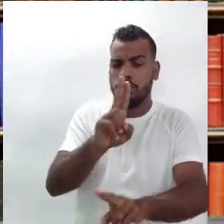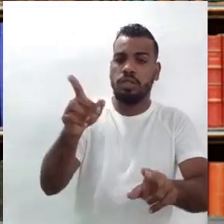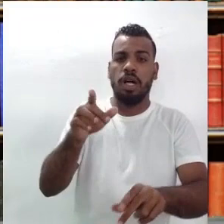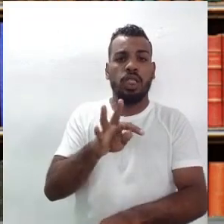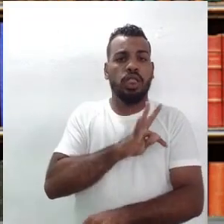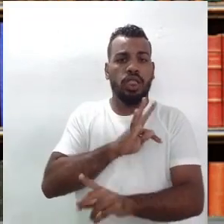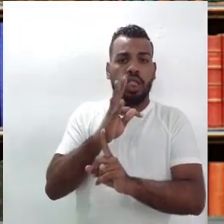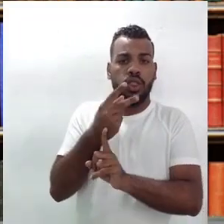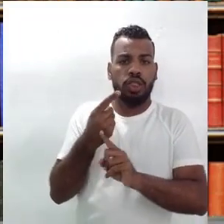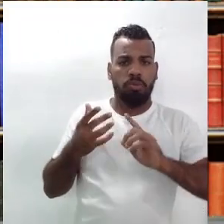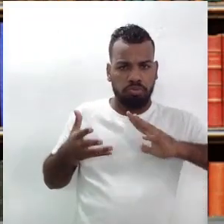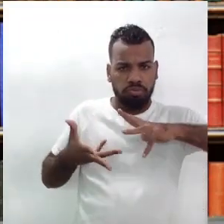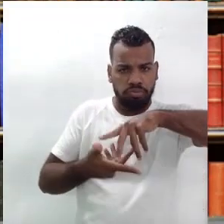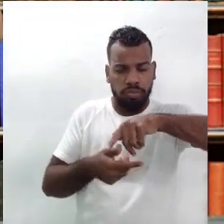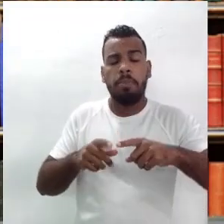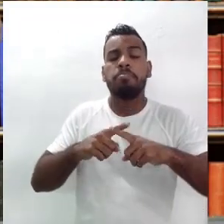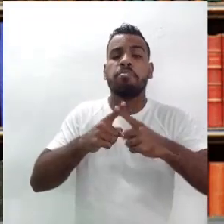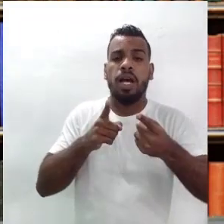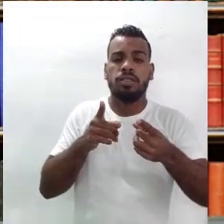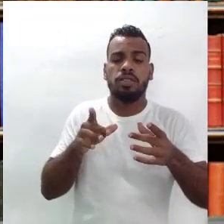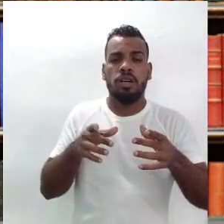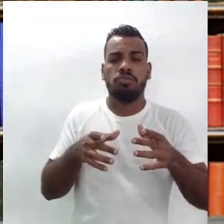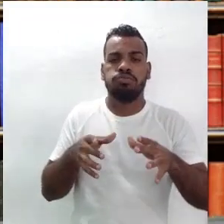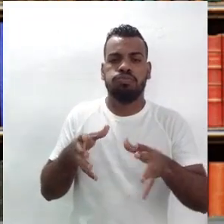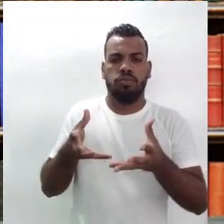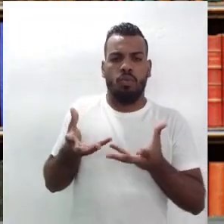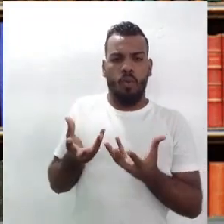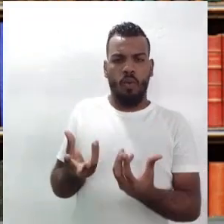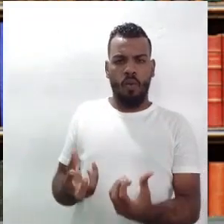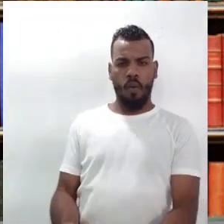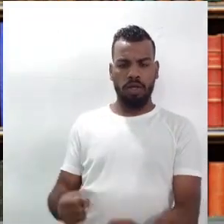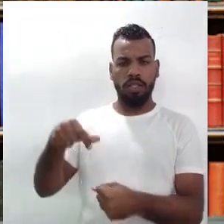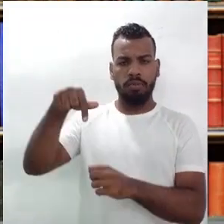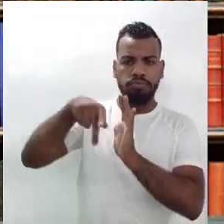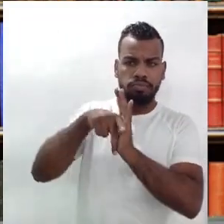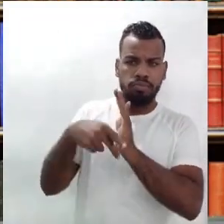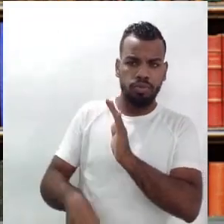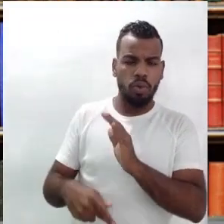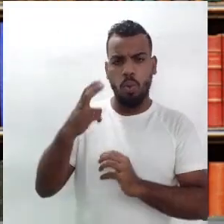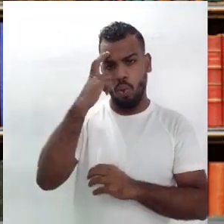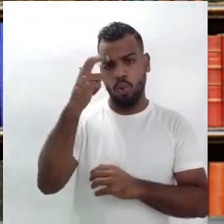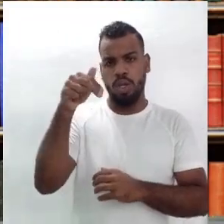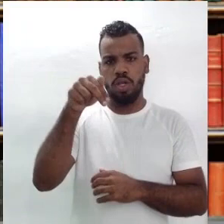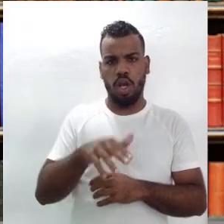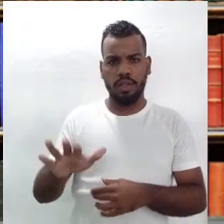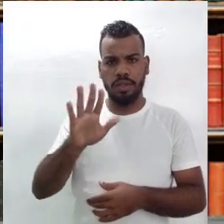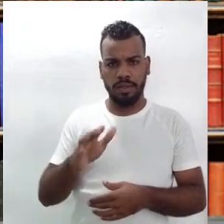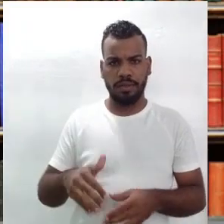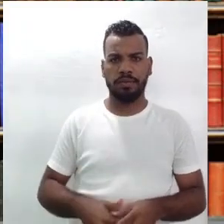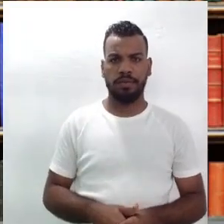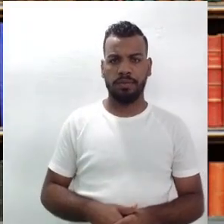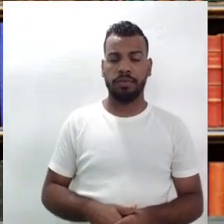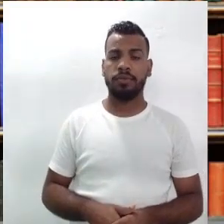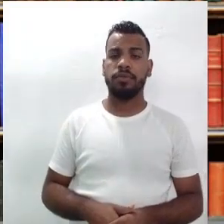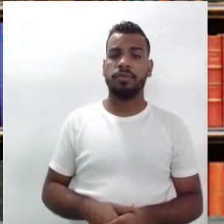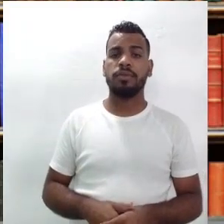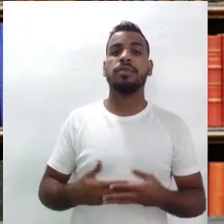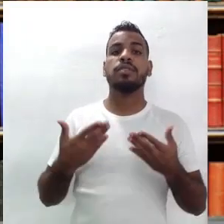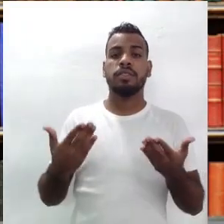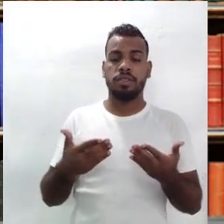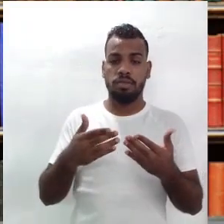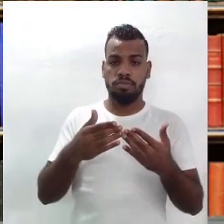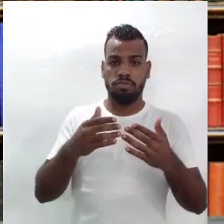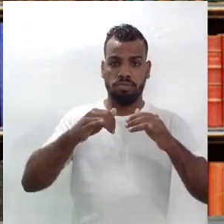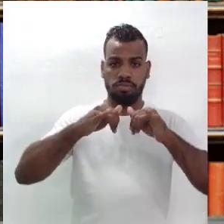artística universal, mas que ficou enraizada por muito tempo na cultura nordestina e que ela foi